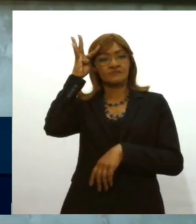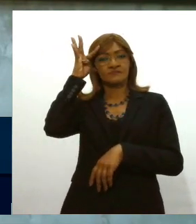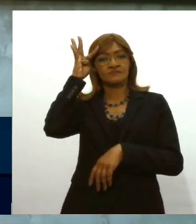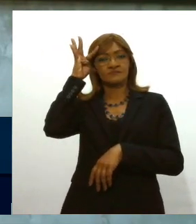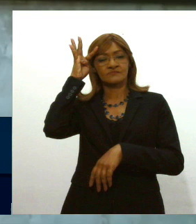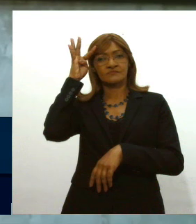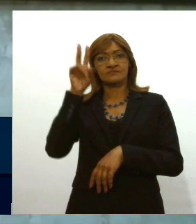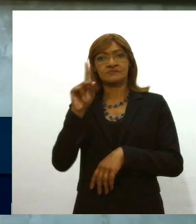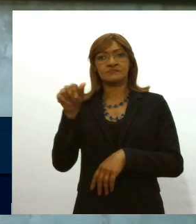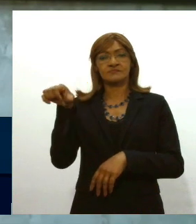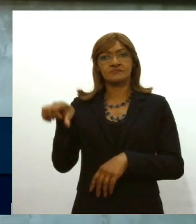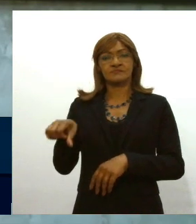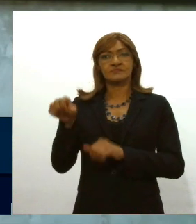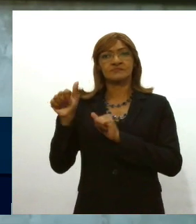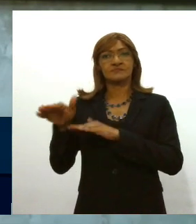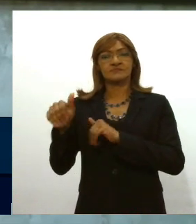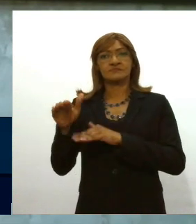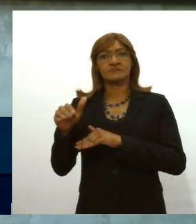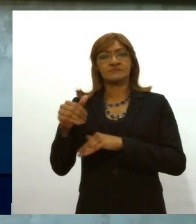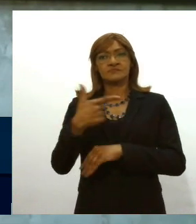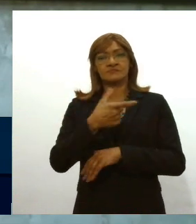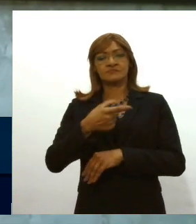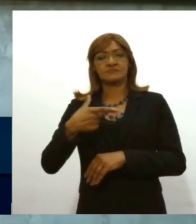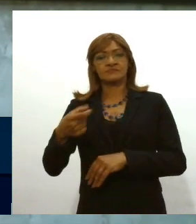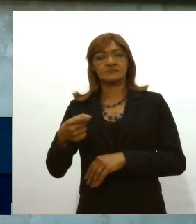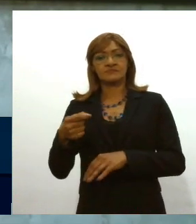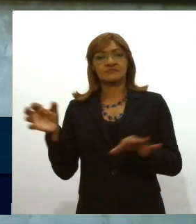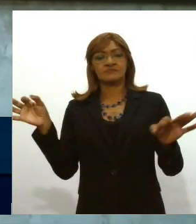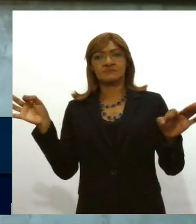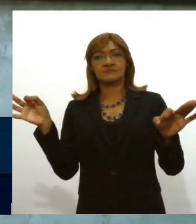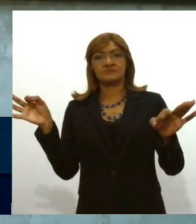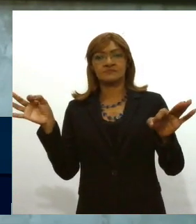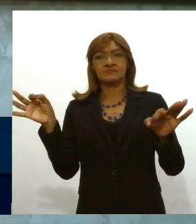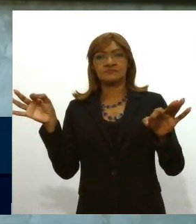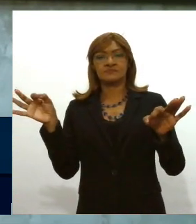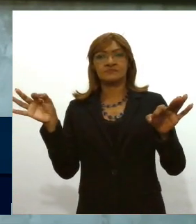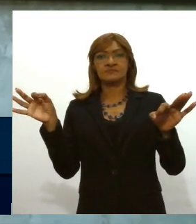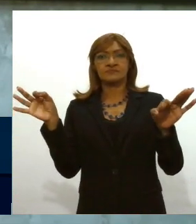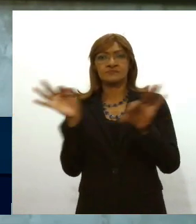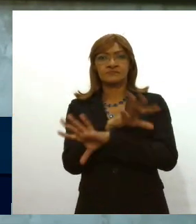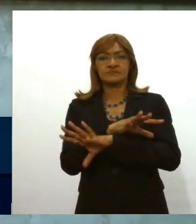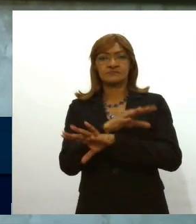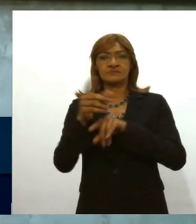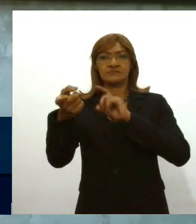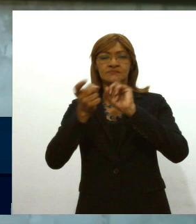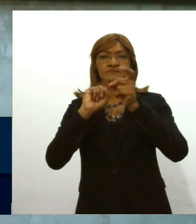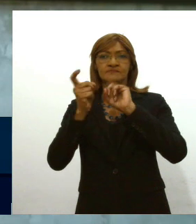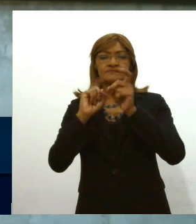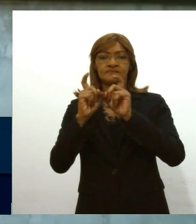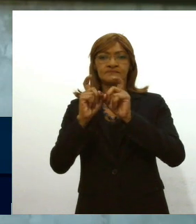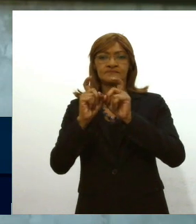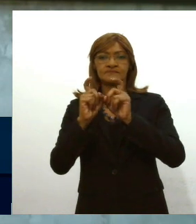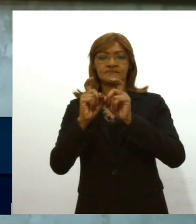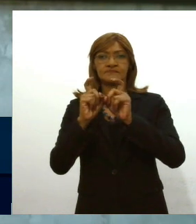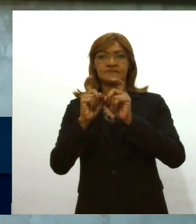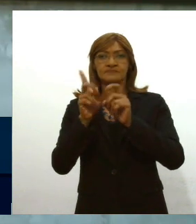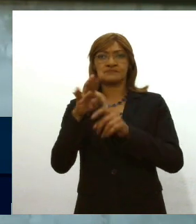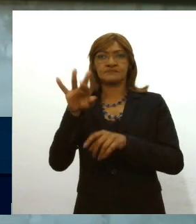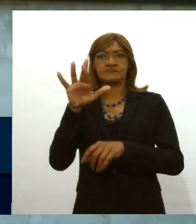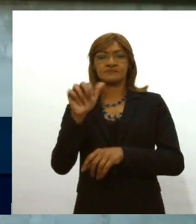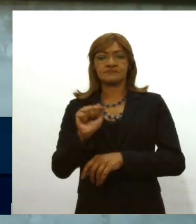dia 9 de setembro de 2020 declaro encerrada a presente sessão